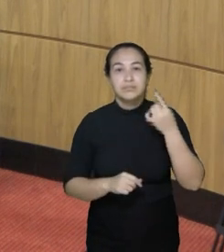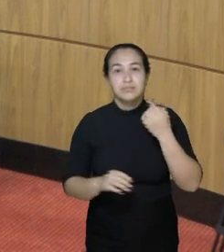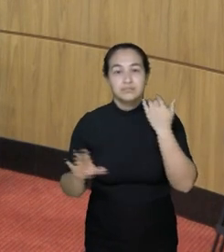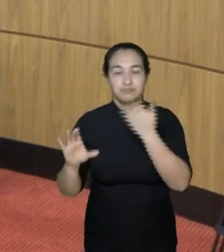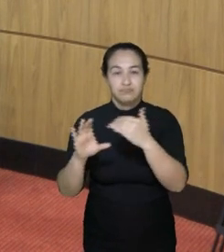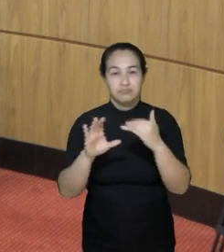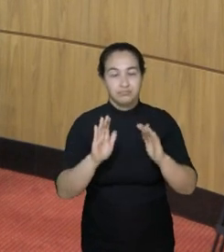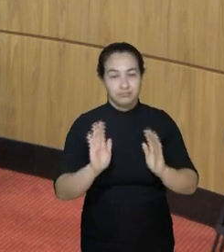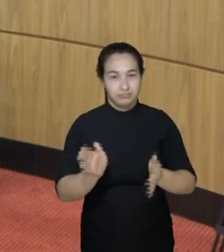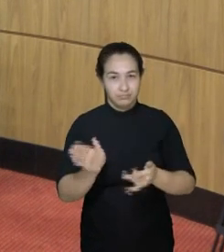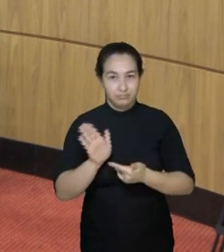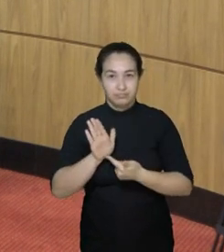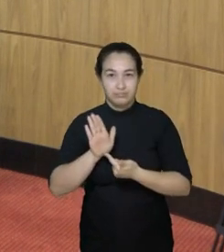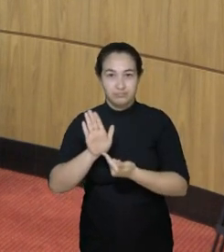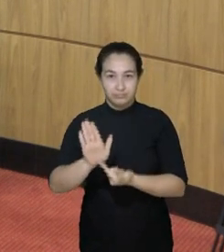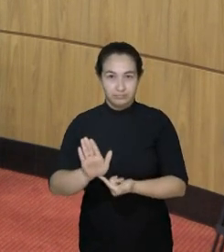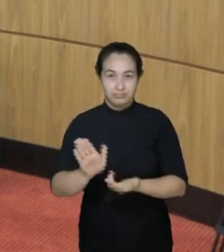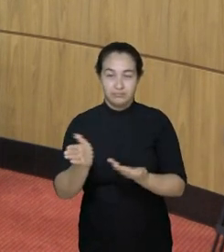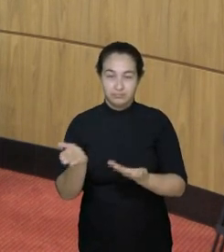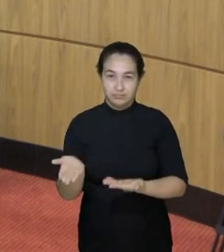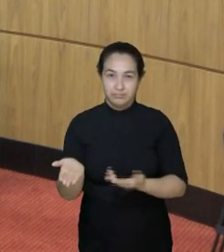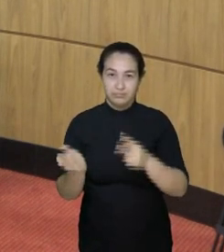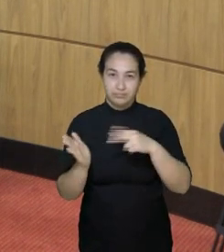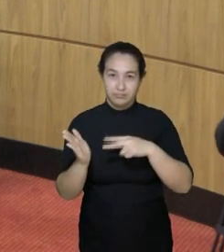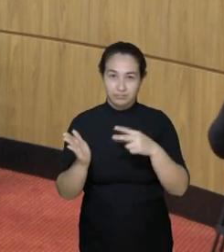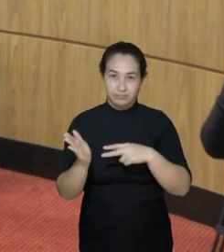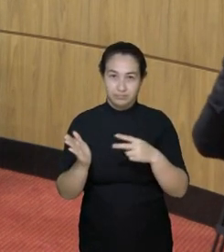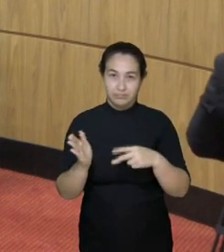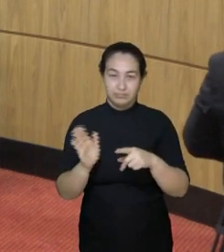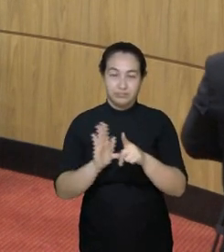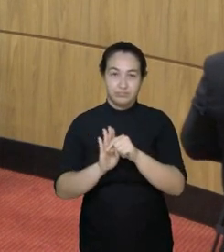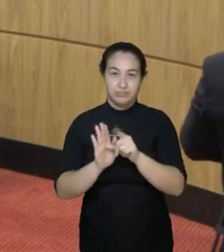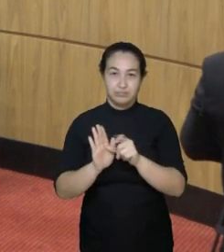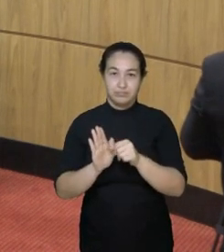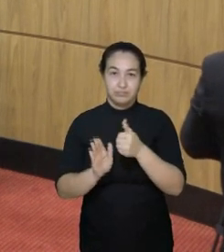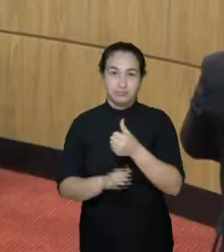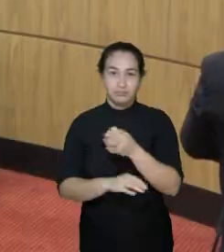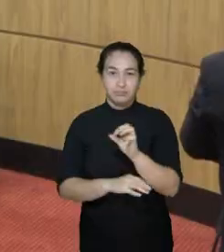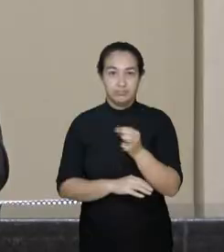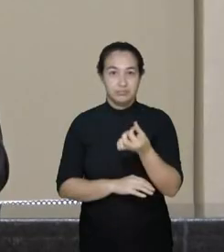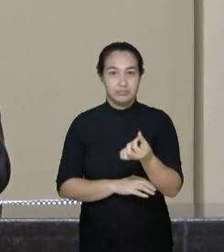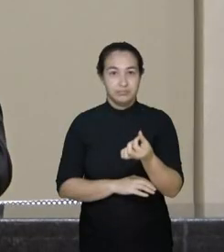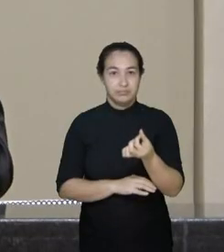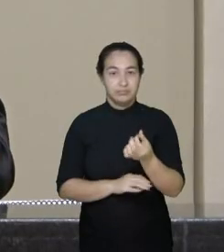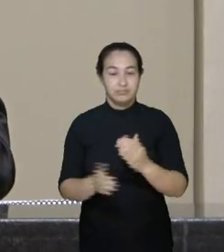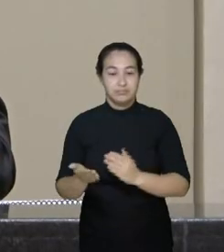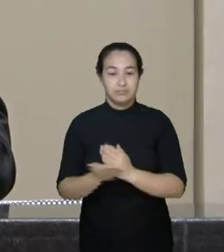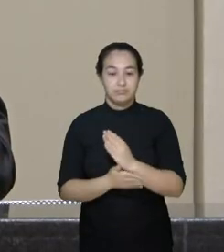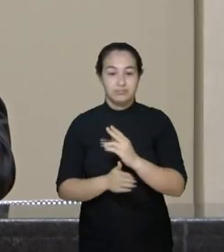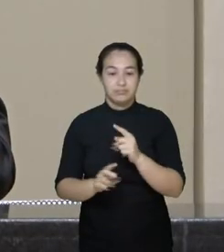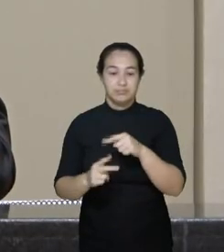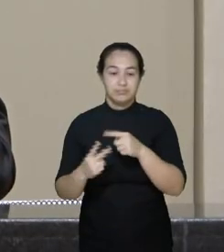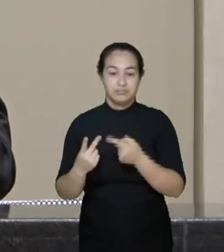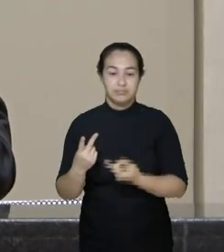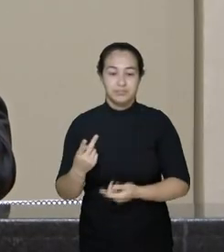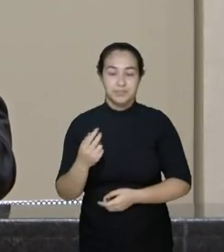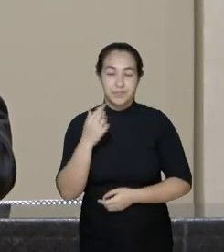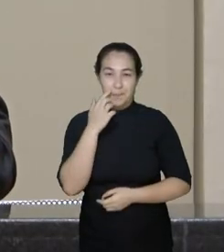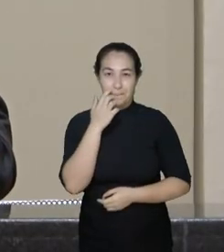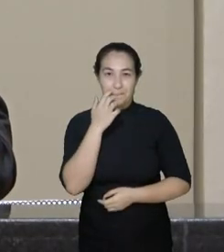-mails as atas que agora são lidas e pelo artigo 106 do regimento interno, duas por aprovado.